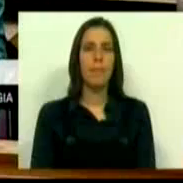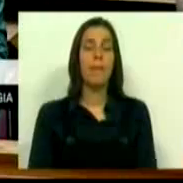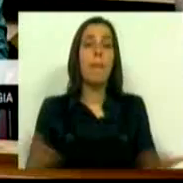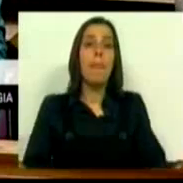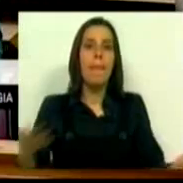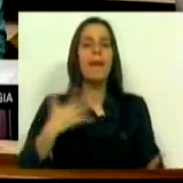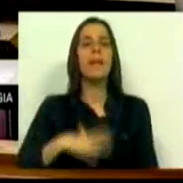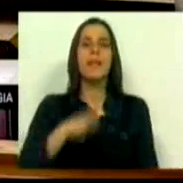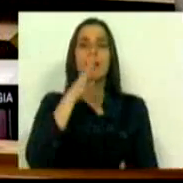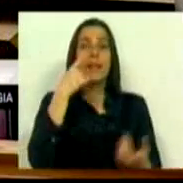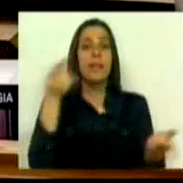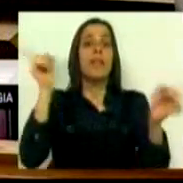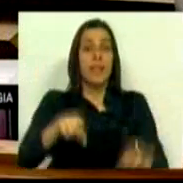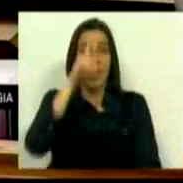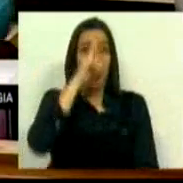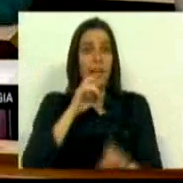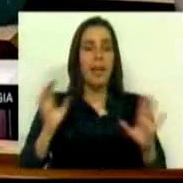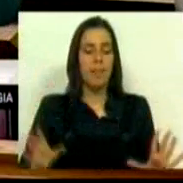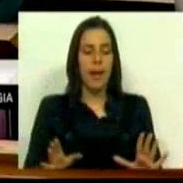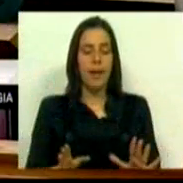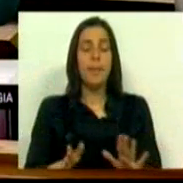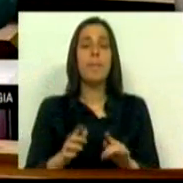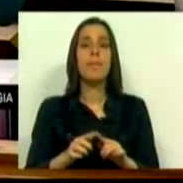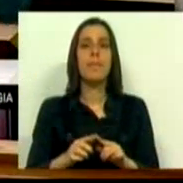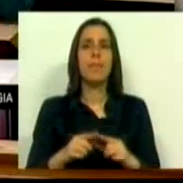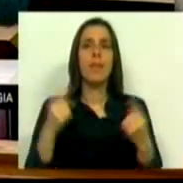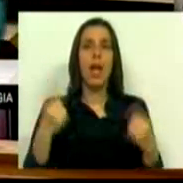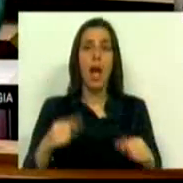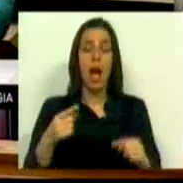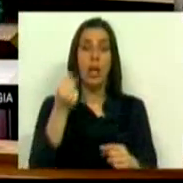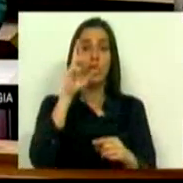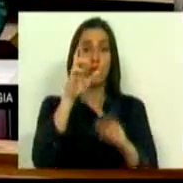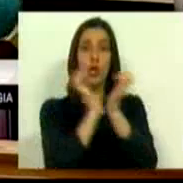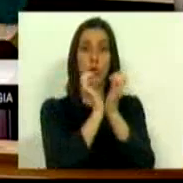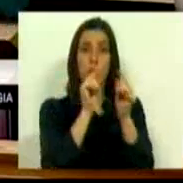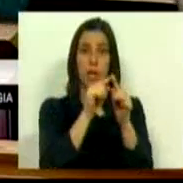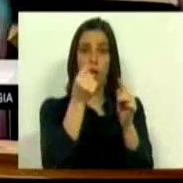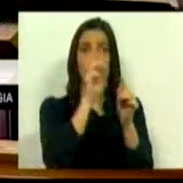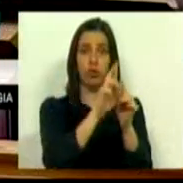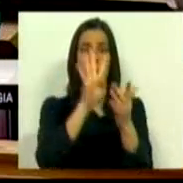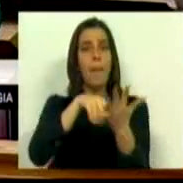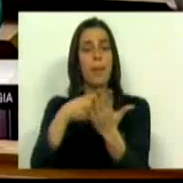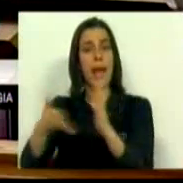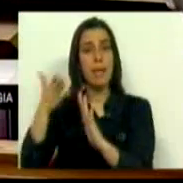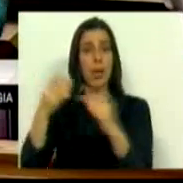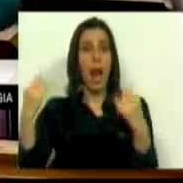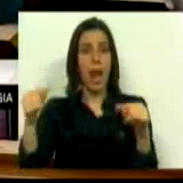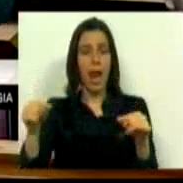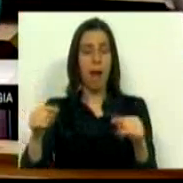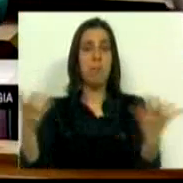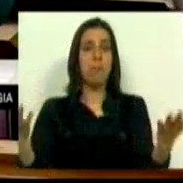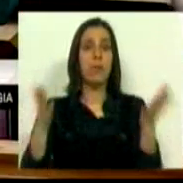Pois queria-lhes relembrar, se existe uma tarifa social, se existe um plano de emergência,